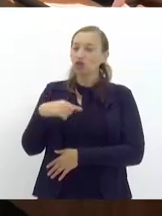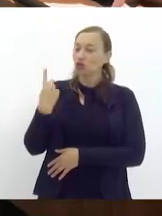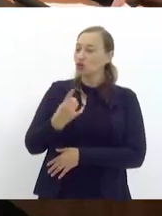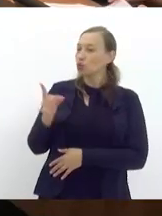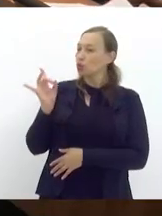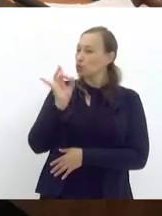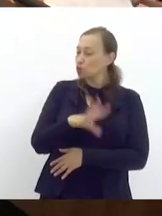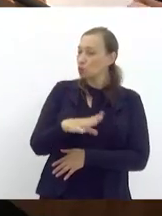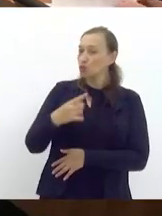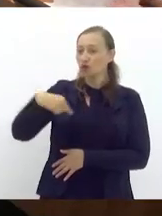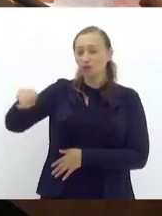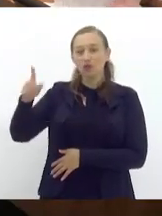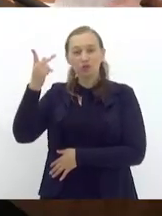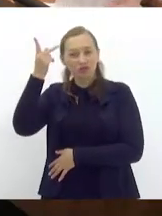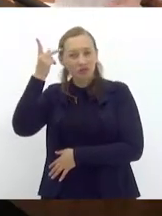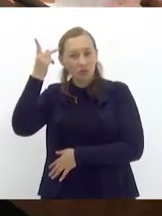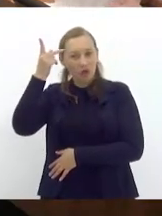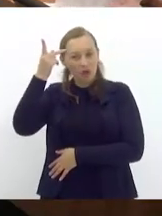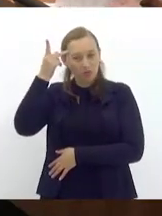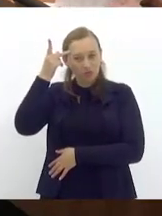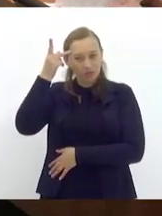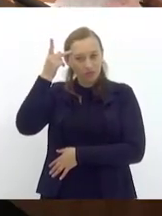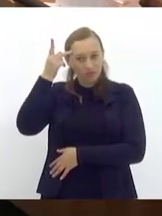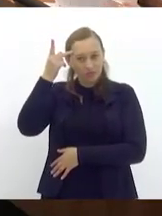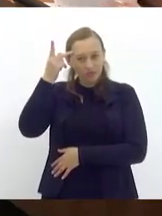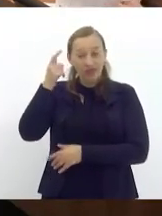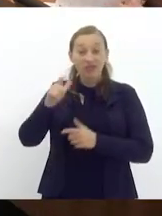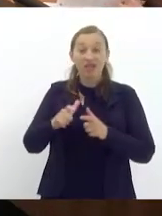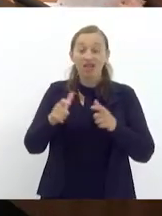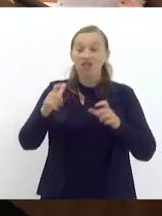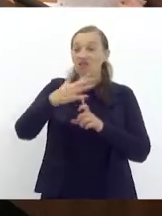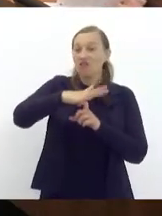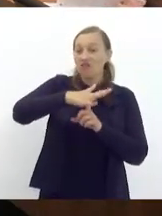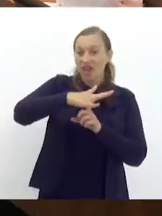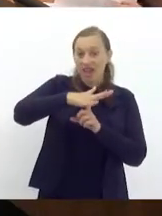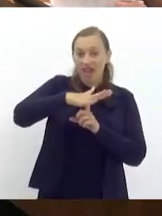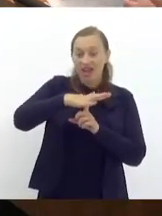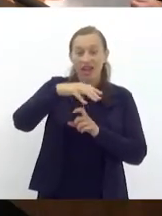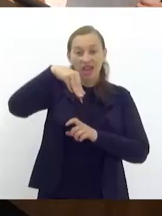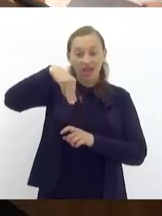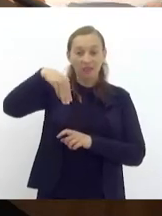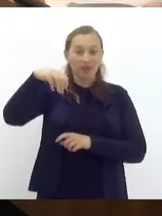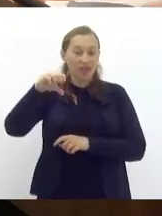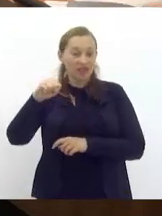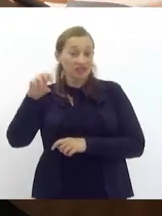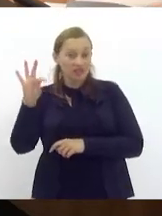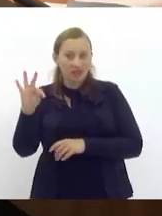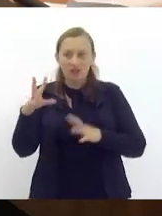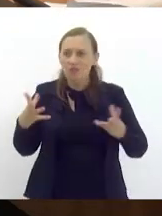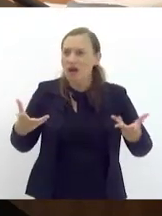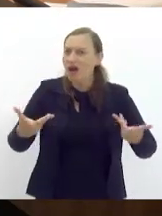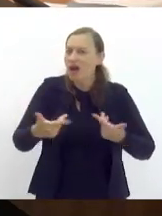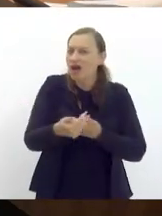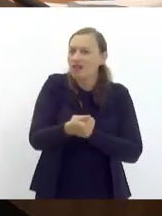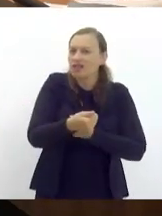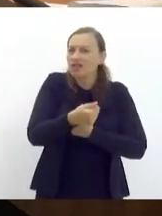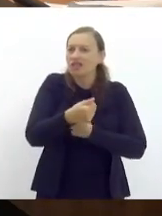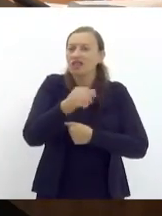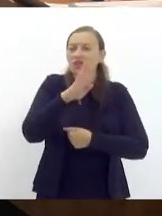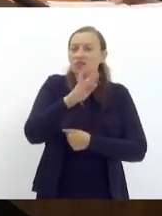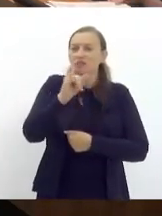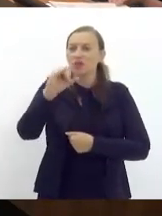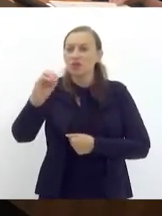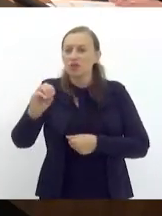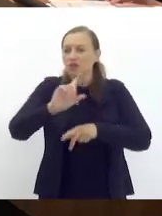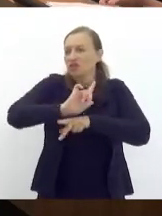que tivemos em São Paulo recentemente na grande feira do MST que foi uma maravilha de biodiversidade muitas